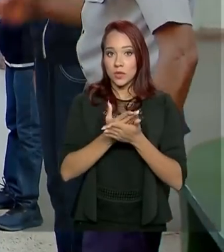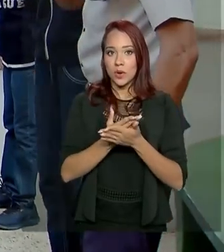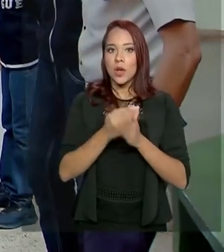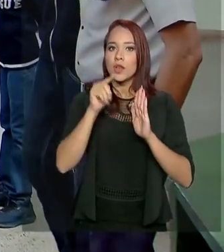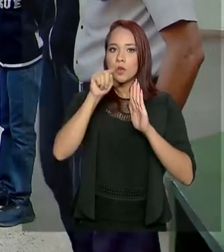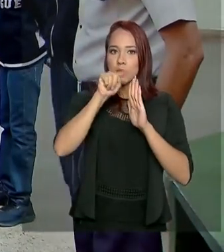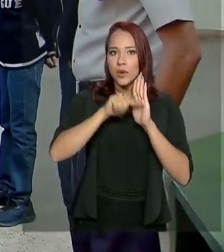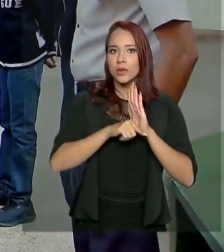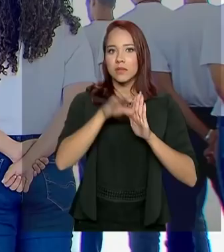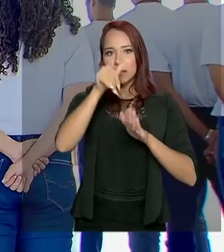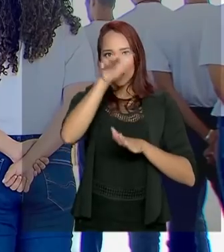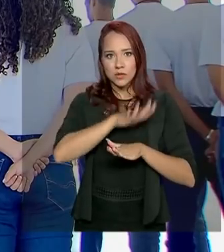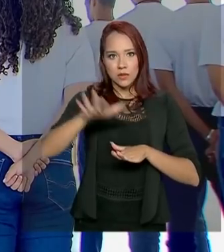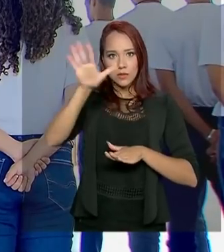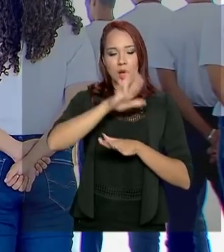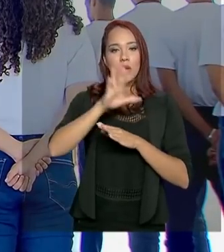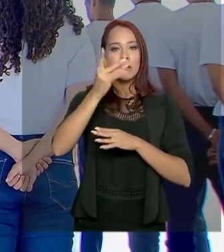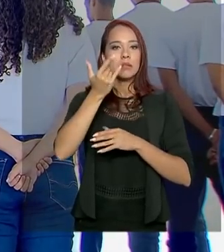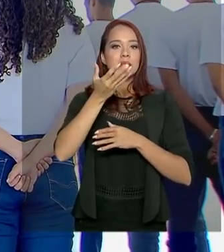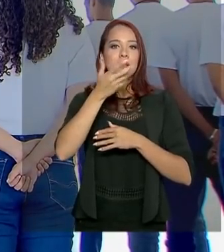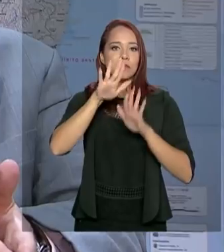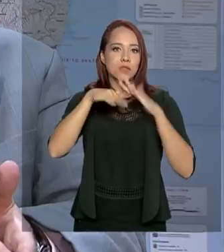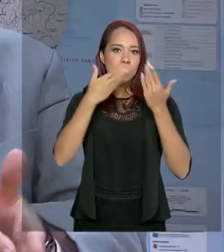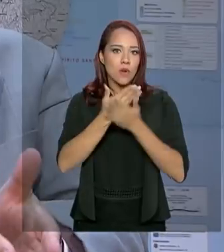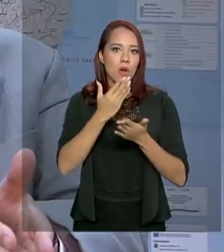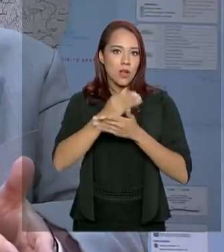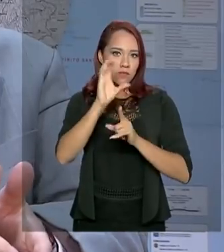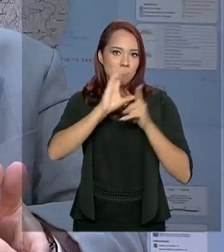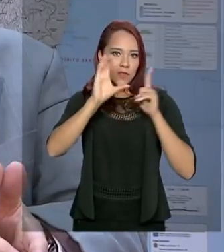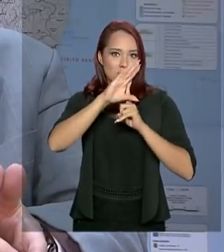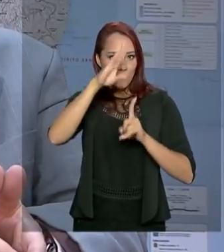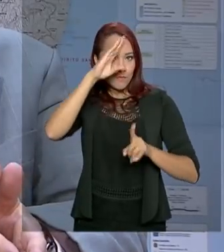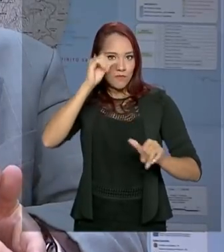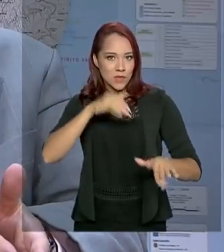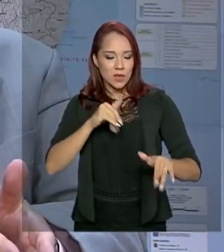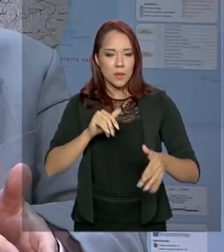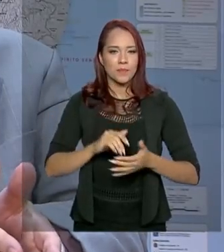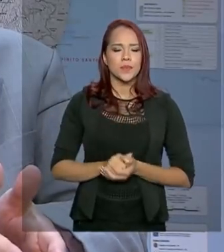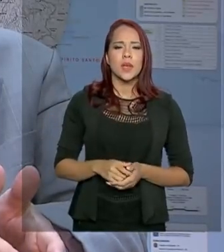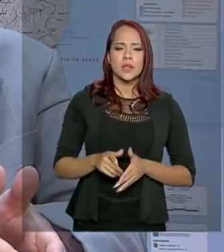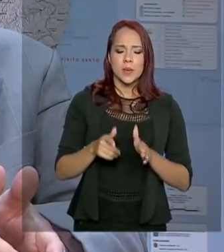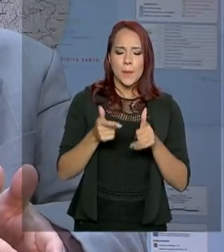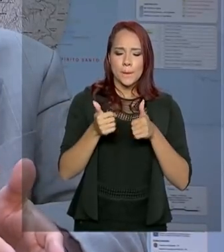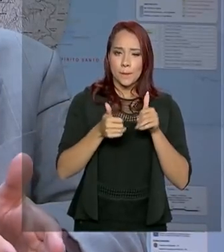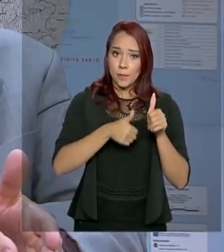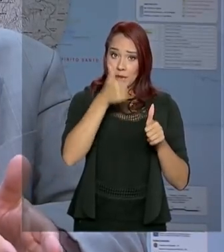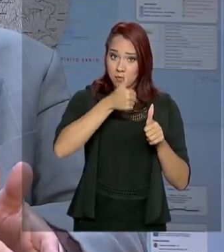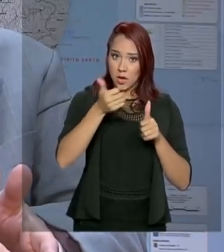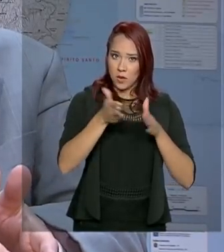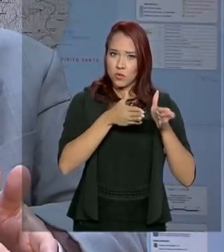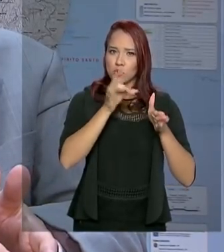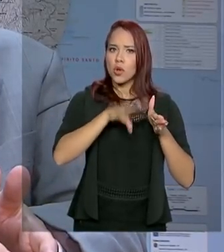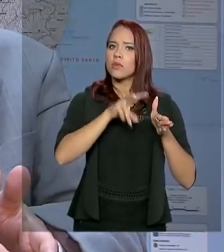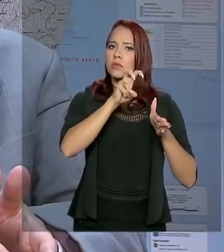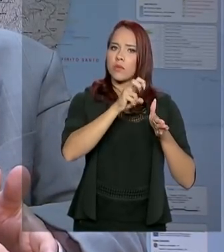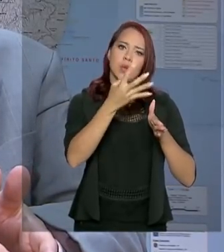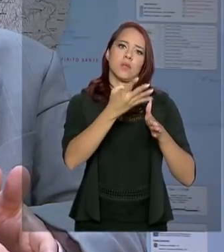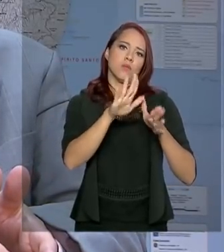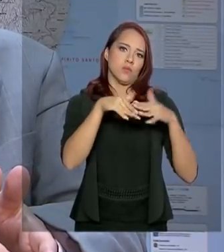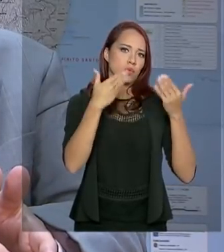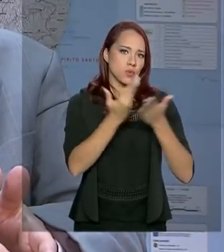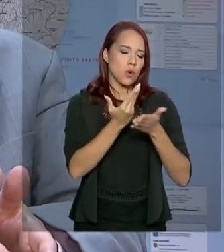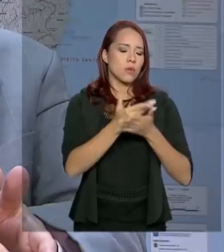o Programa Nacional das Escolas Cívico-Militares. Nesse primeiro momento, são apenas 54 escolas que foram